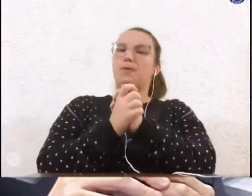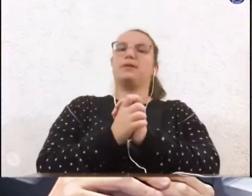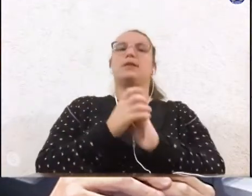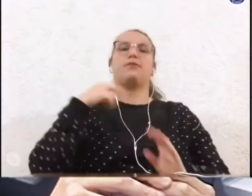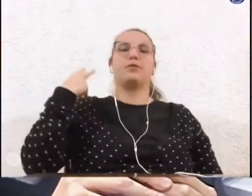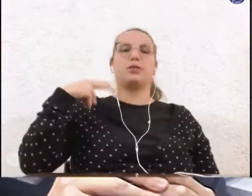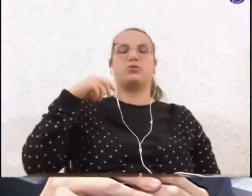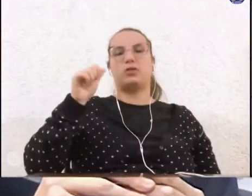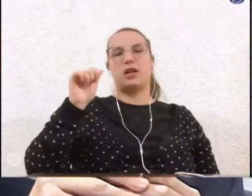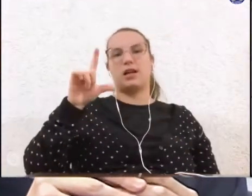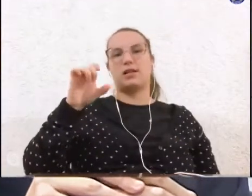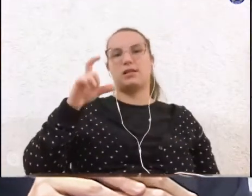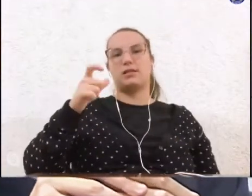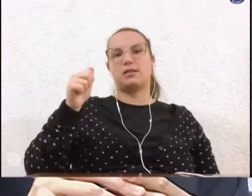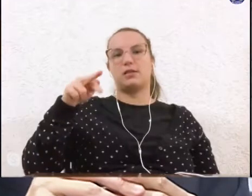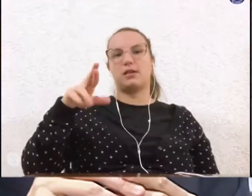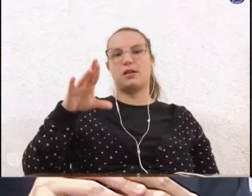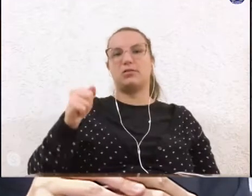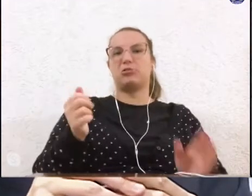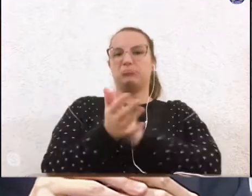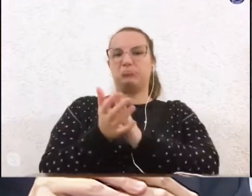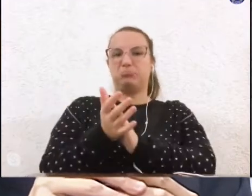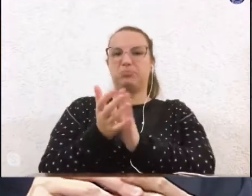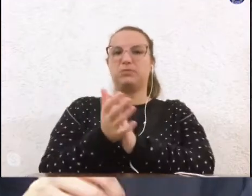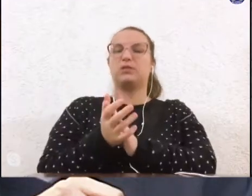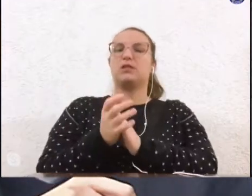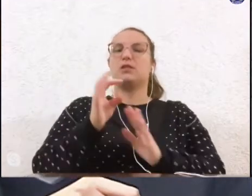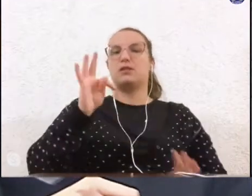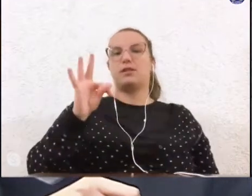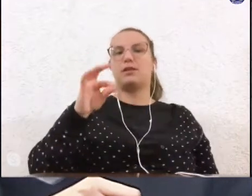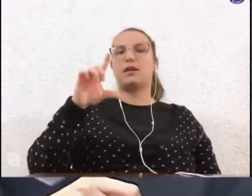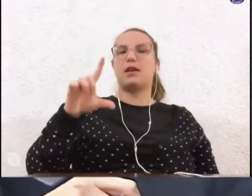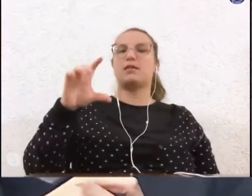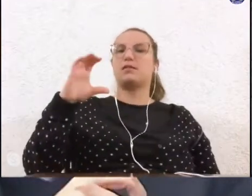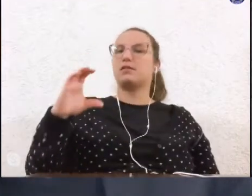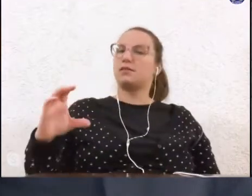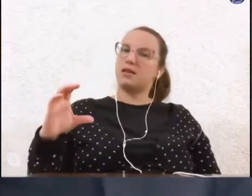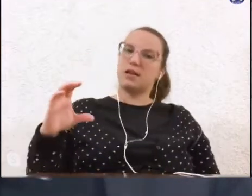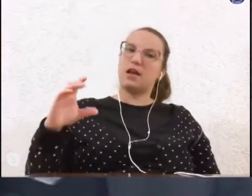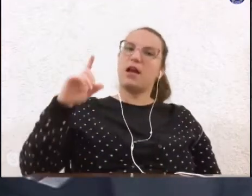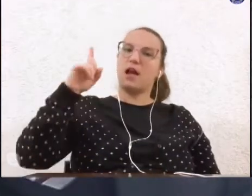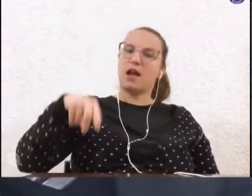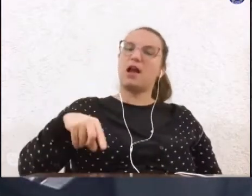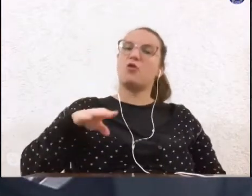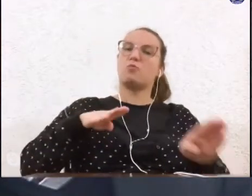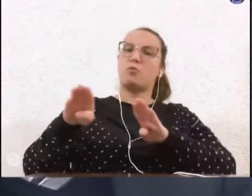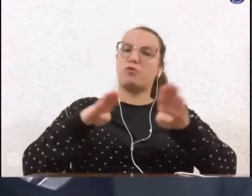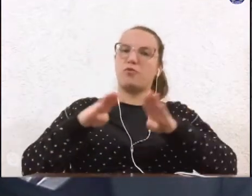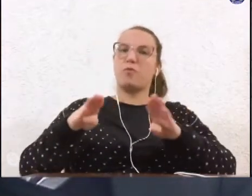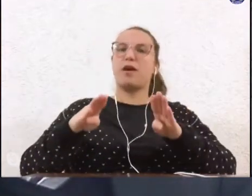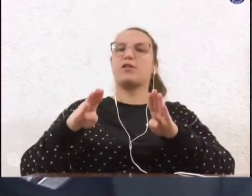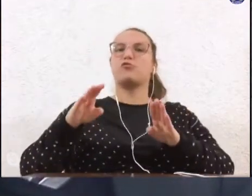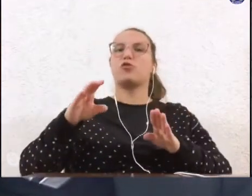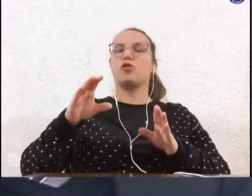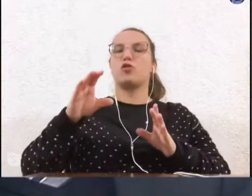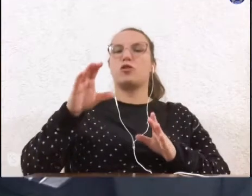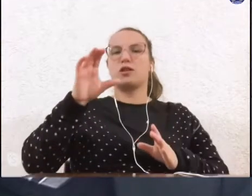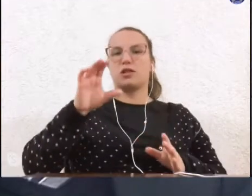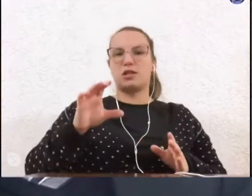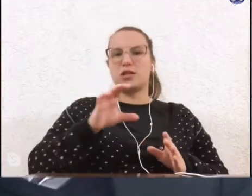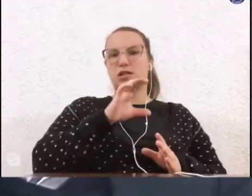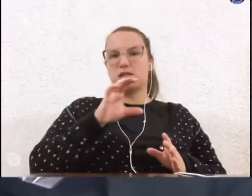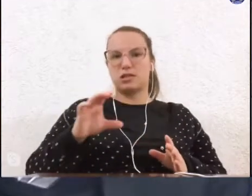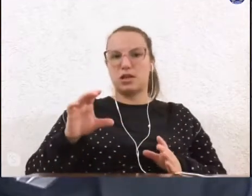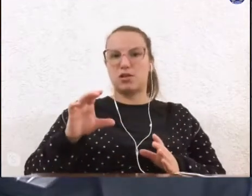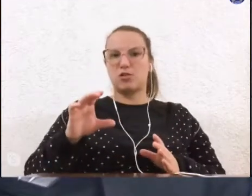pela matéria. Sem dúvida alguma, o TLC é um movimento cristão que eu tive o prazer de